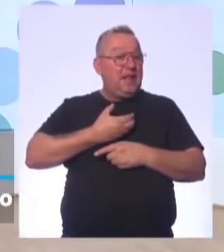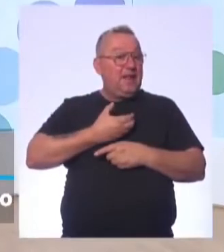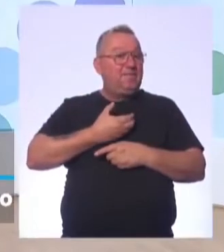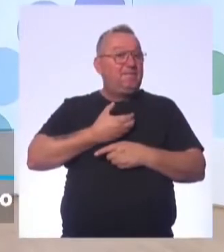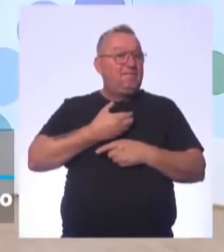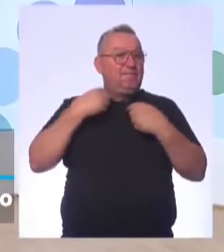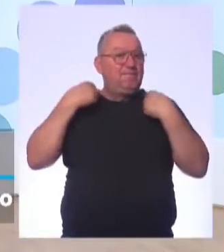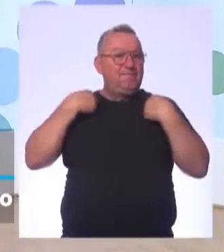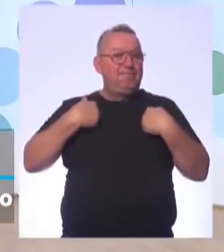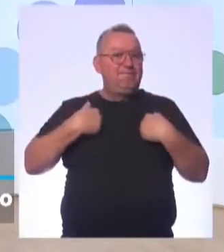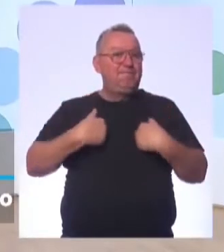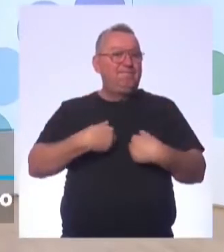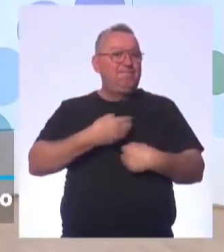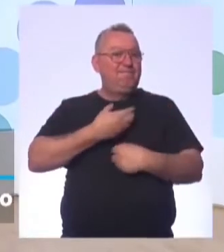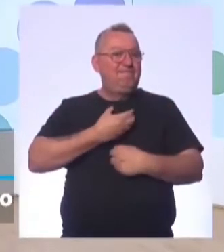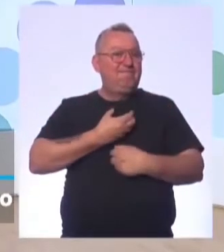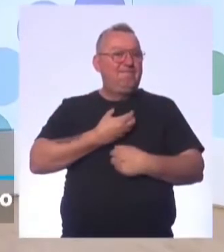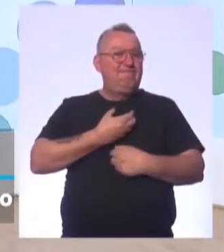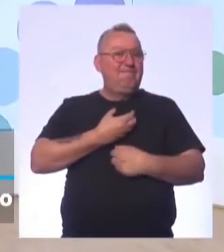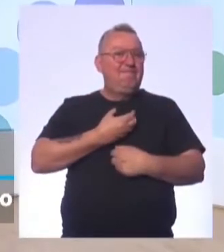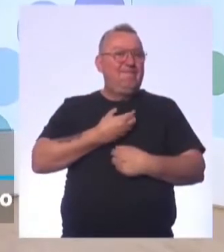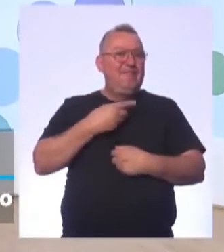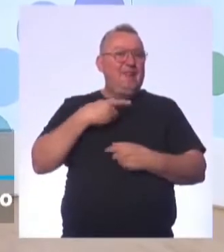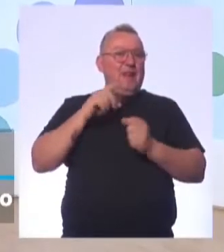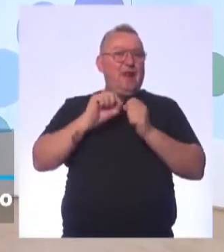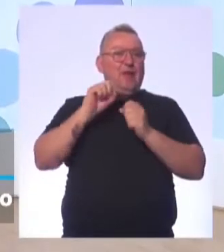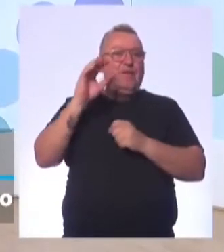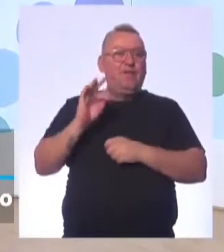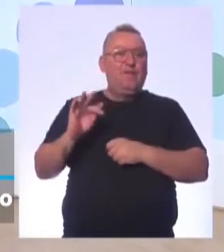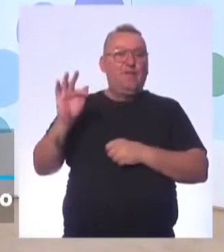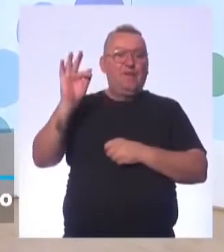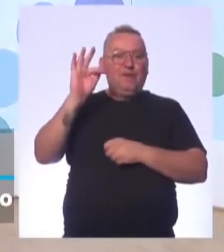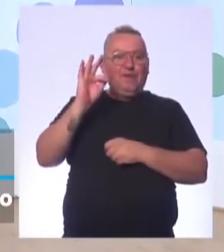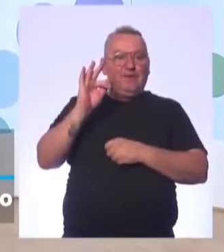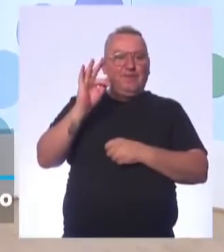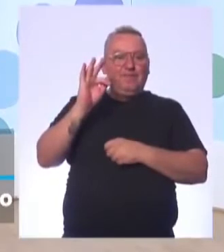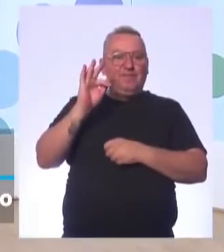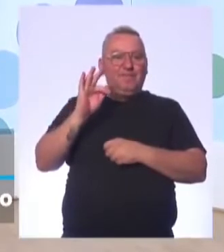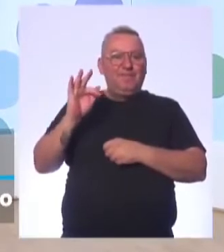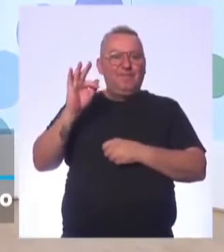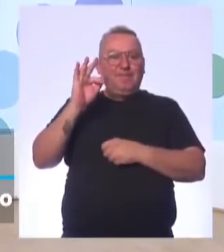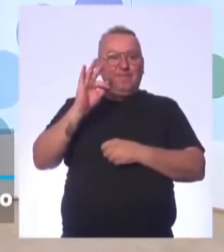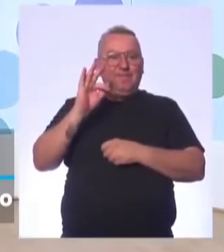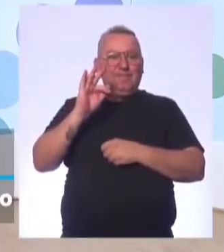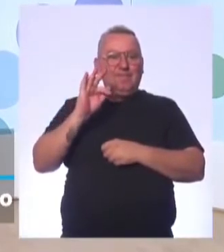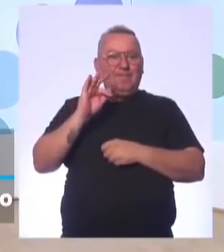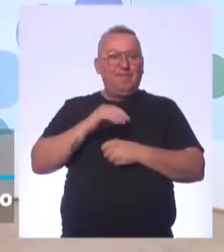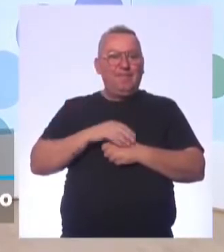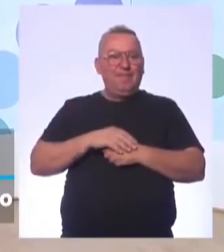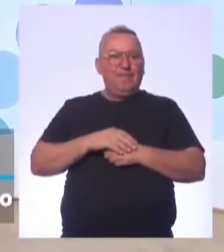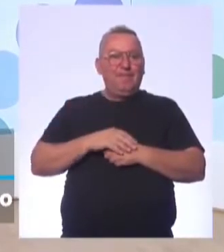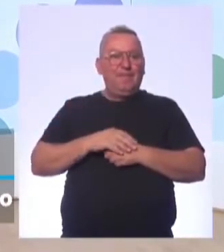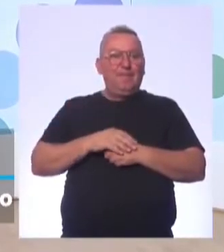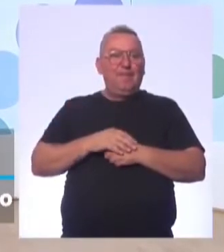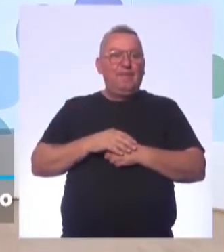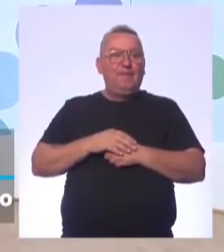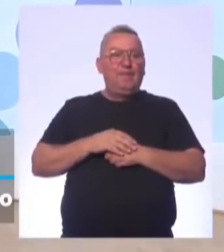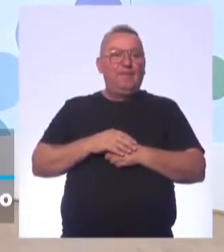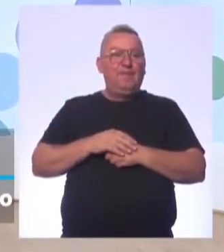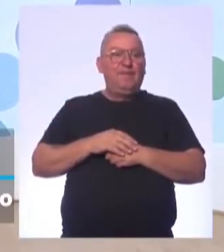esporte aí, a corrida. Ô, Mara, eu fiz faculdade no lugar onde o nosso amigo aqui da produção sabe onde é. Faz faculdade, ó.